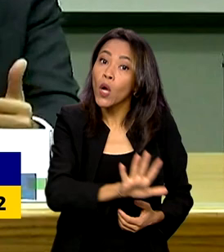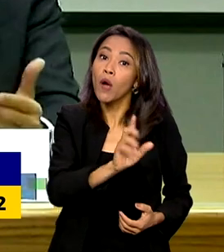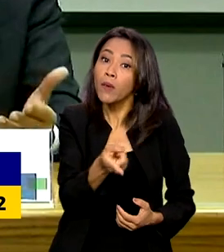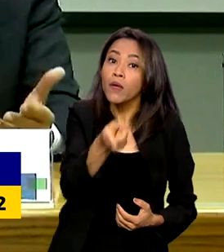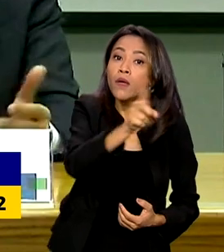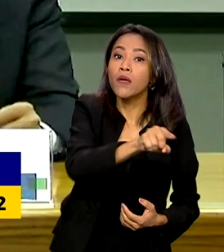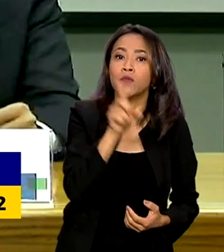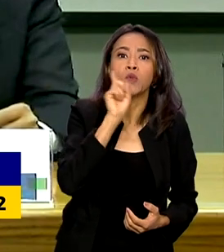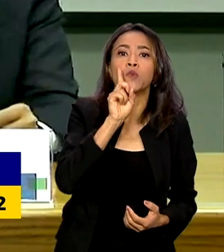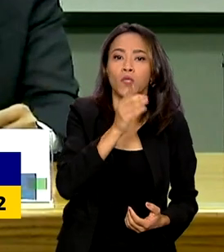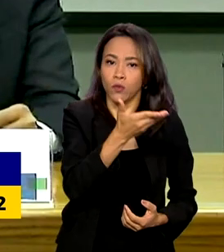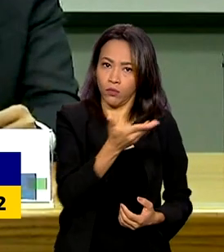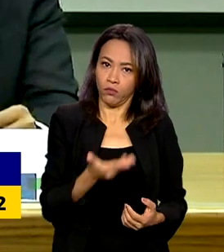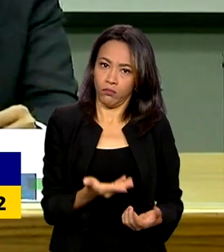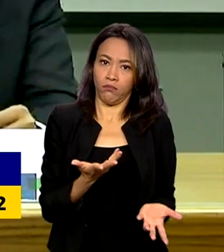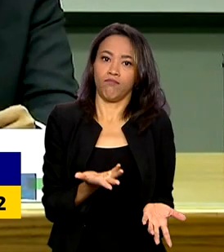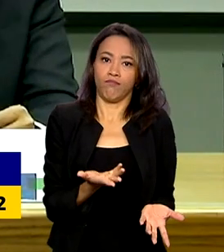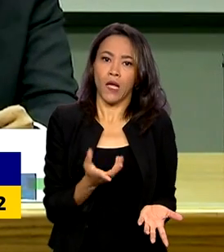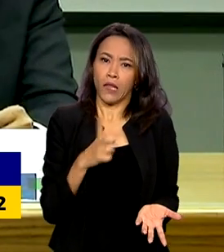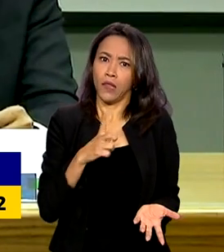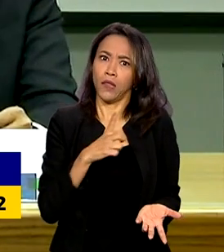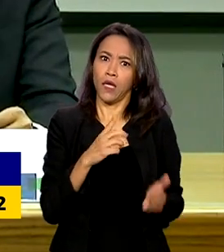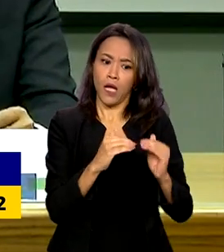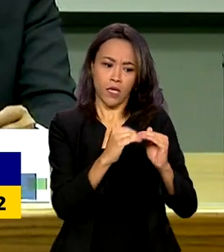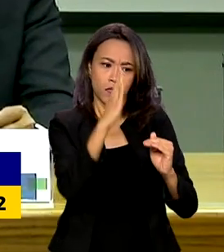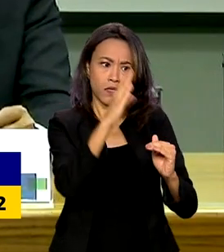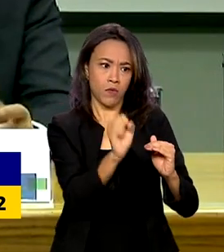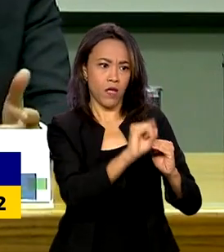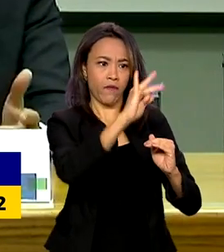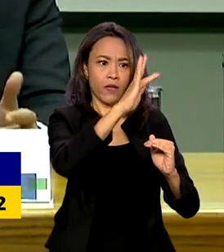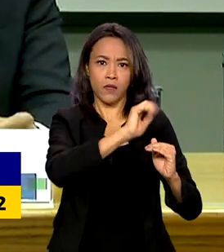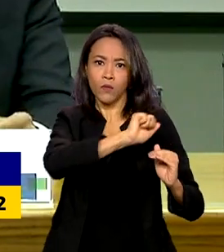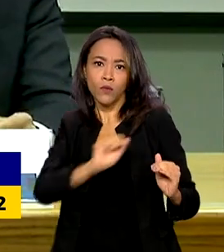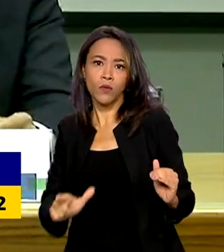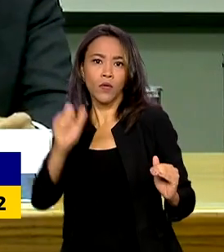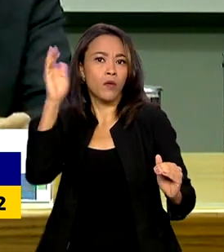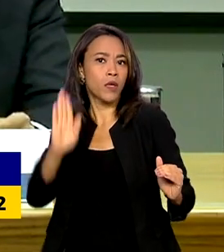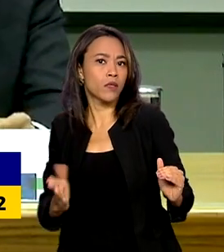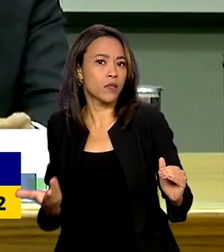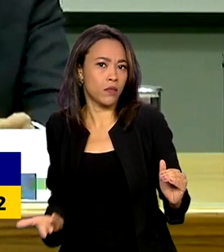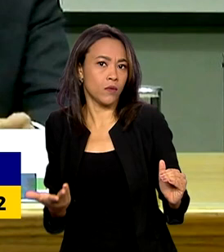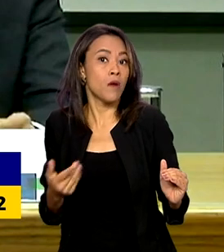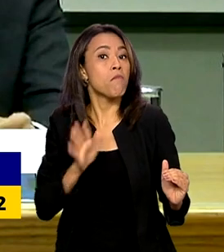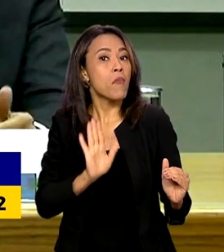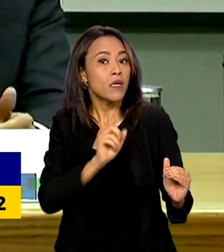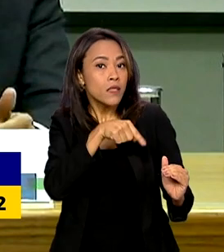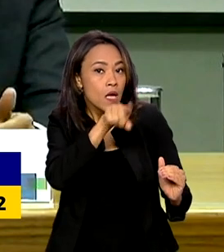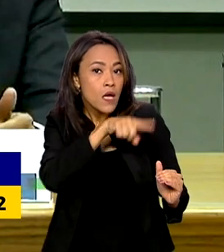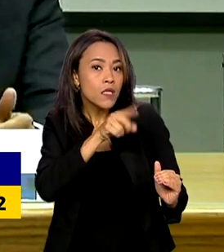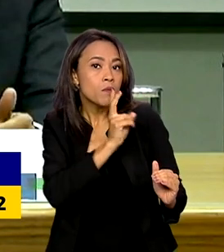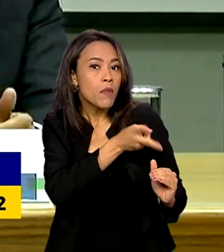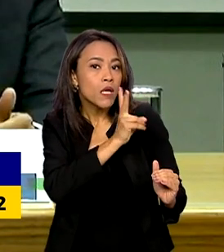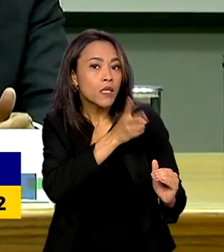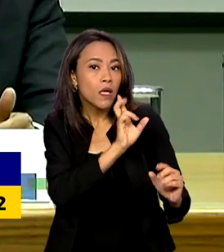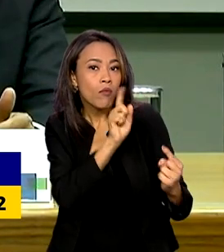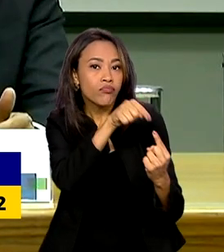Unidos. Você tem a inflação muito superior à do Brasil, na Europa. No entanto, eles mantêm a meta